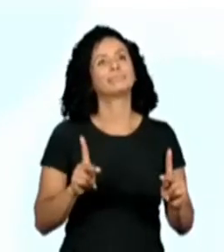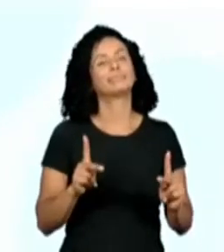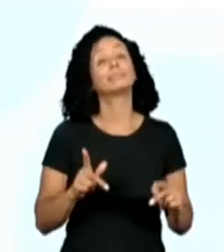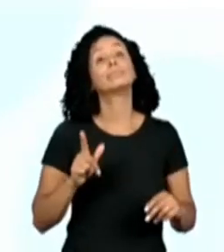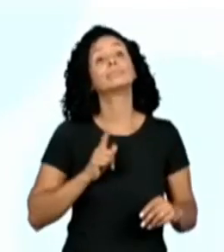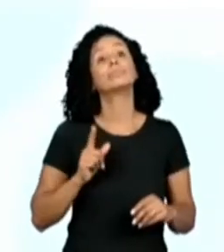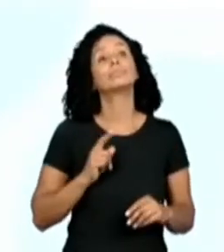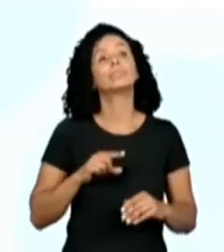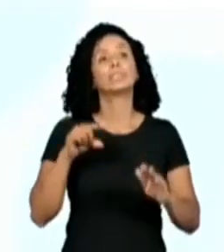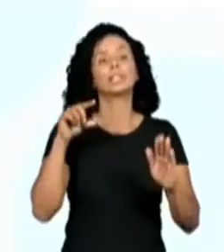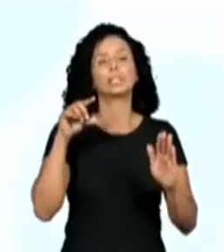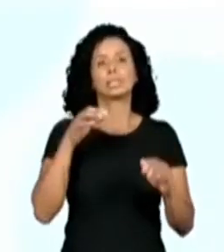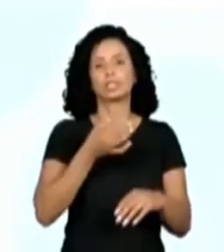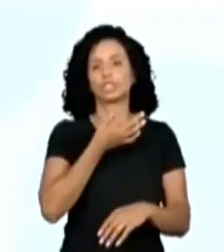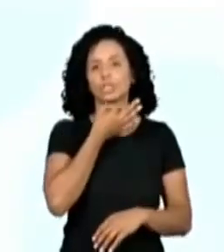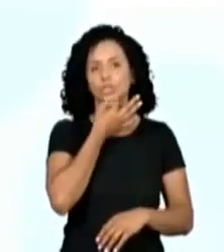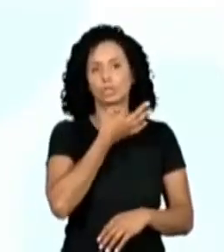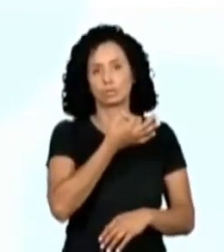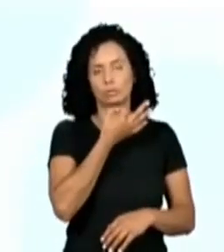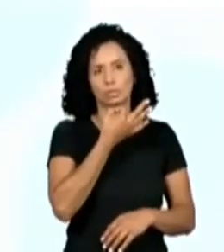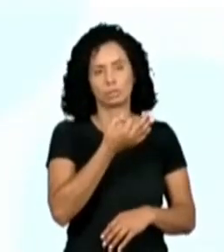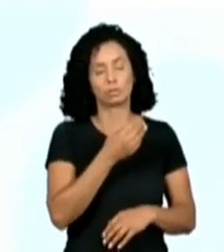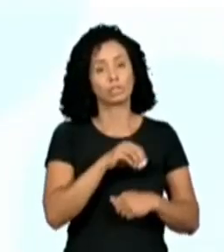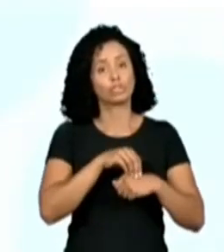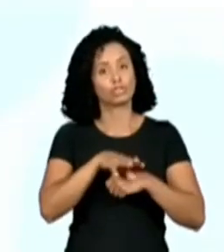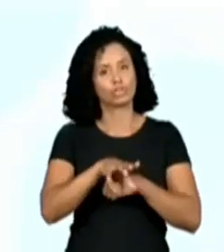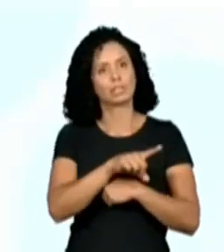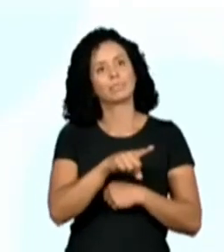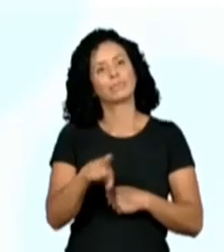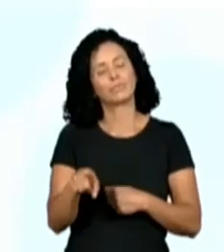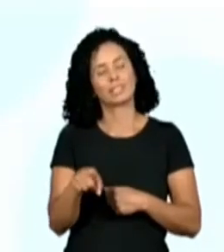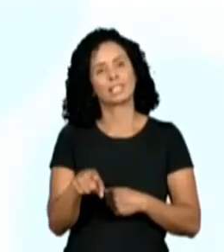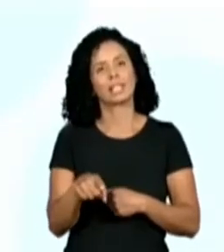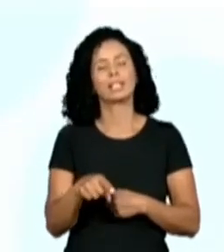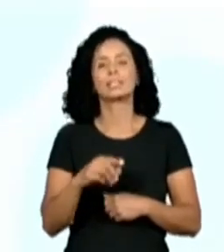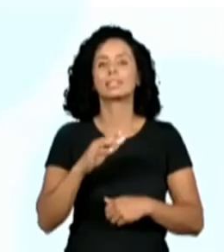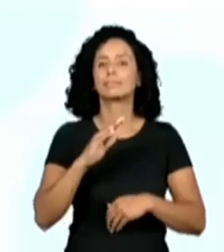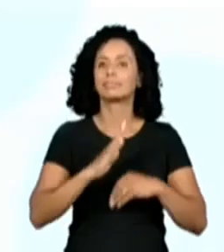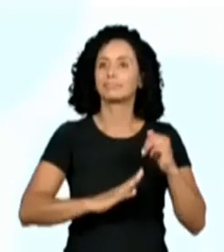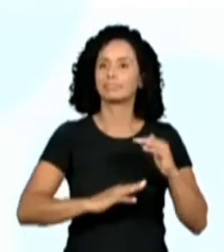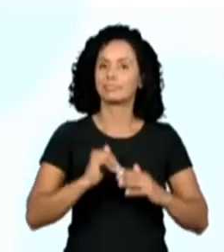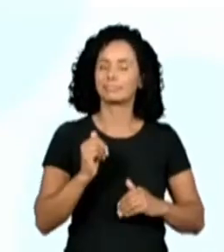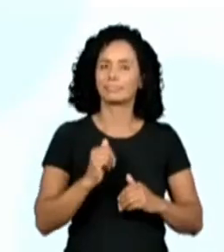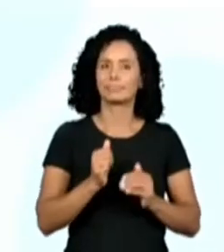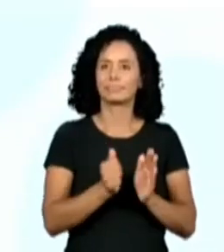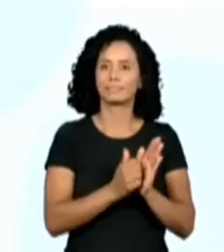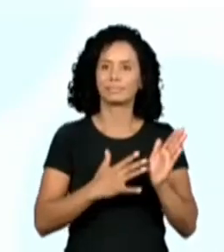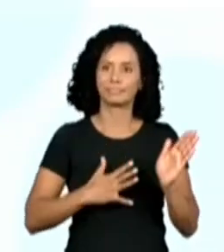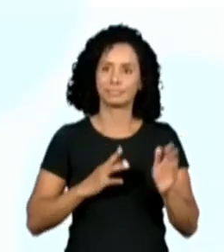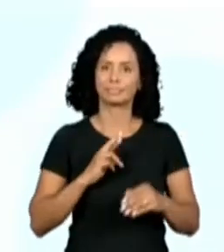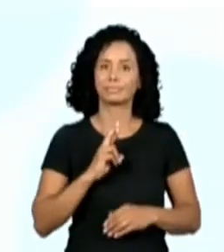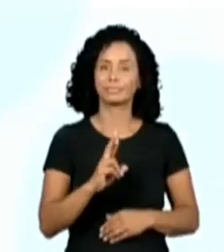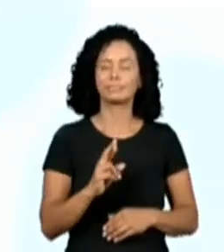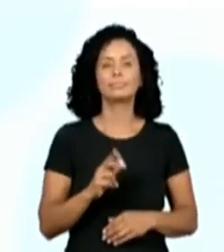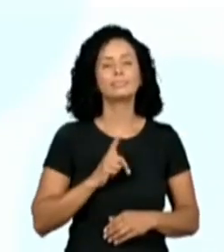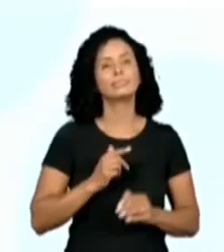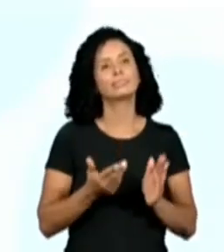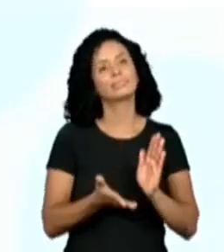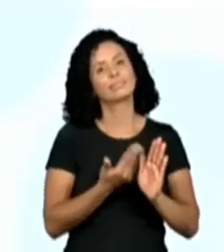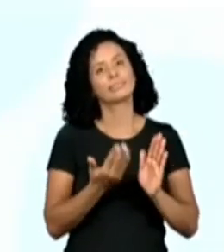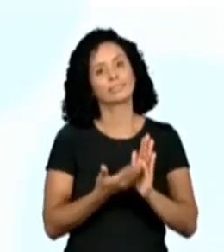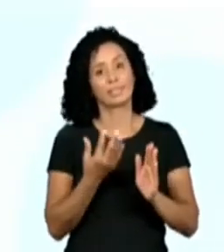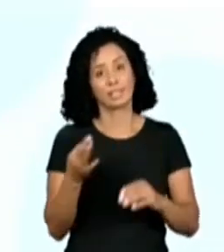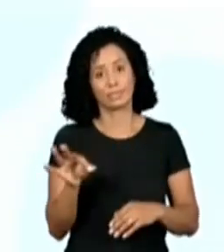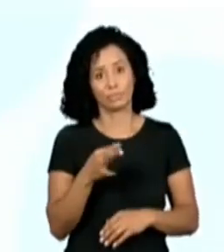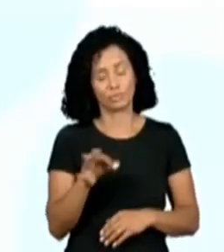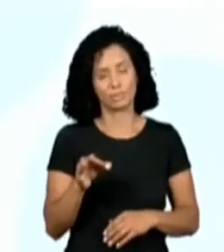sugestão de homework para vocês, caso vocês ainda não tenham feito. Pages of the workbook, as páginas do workbook de vocês,